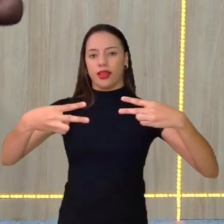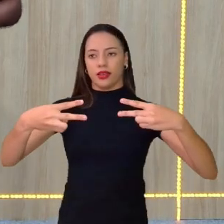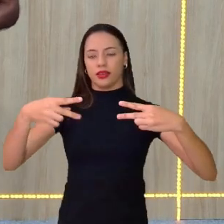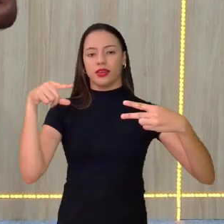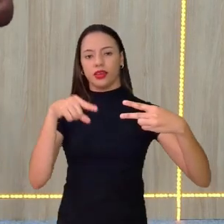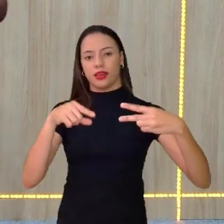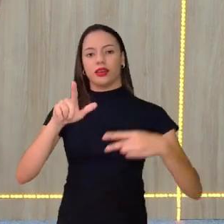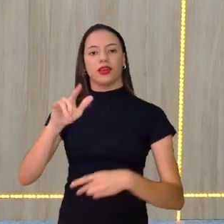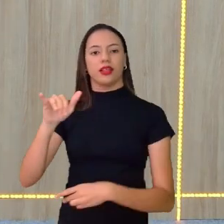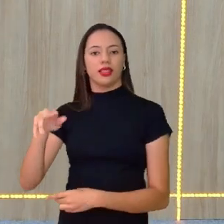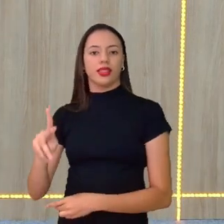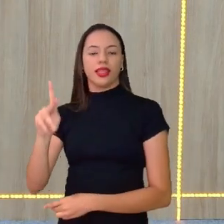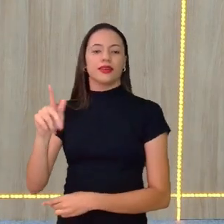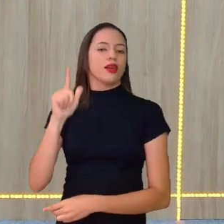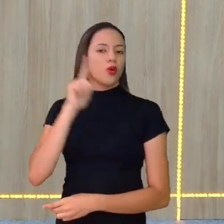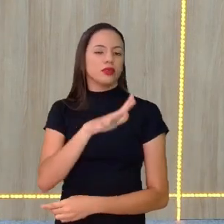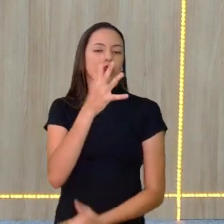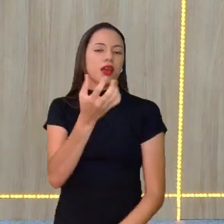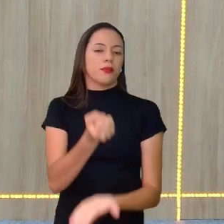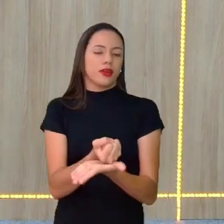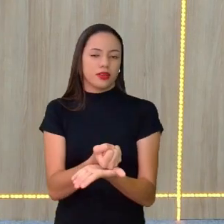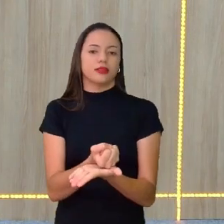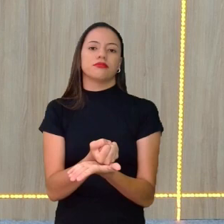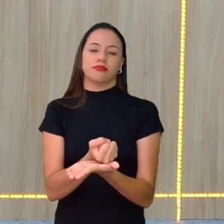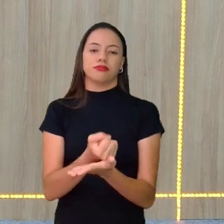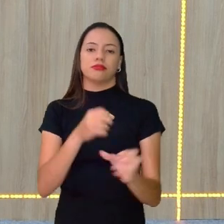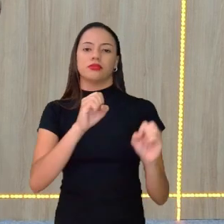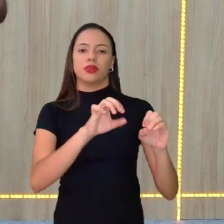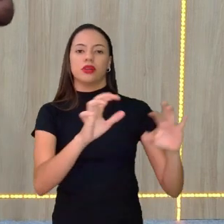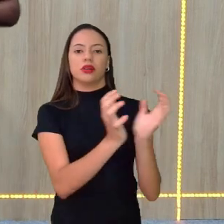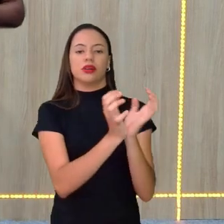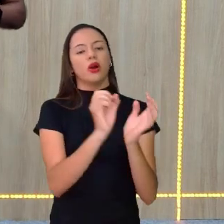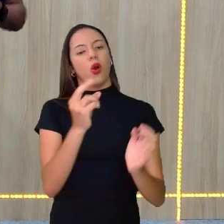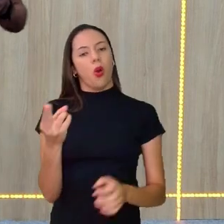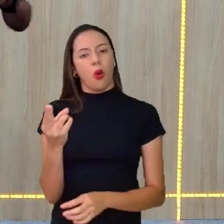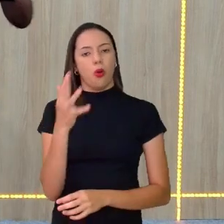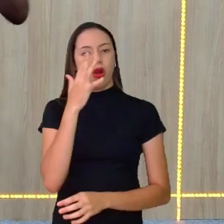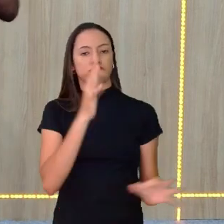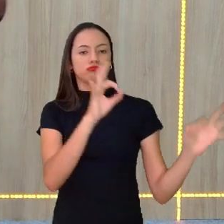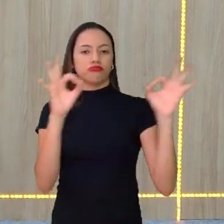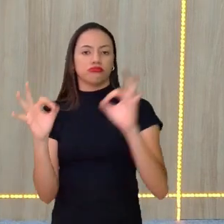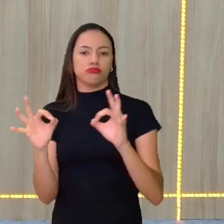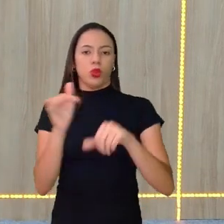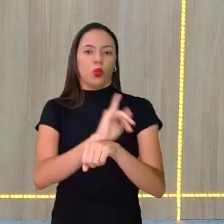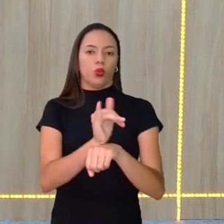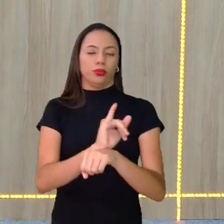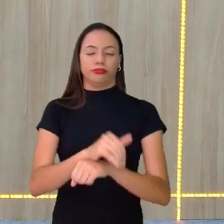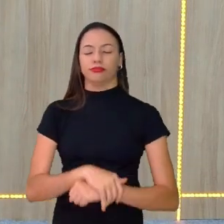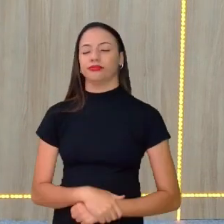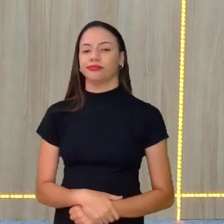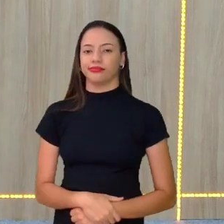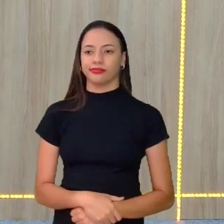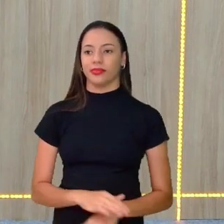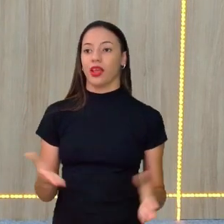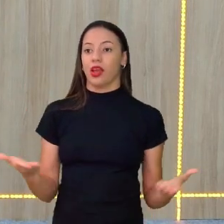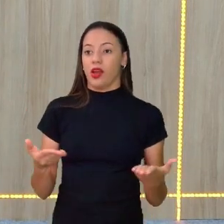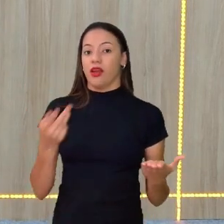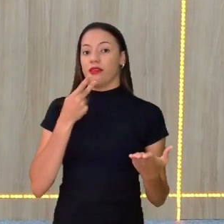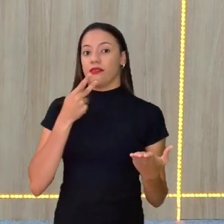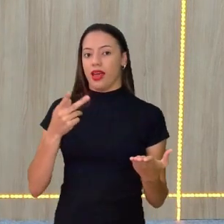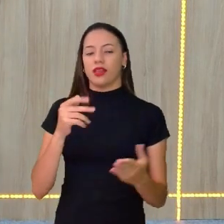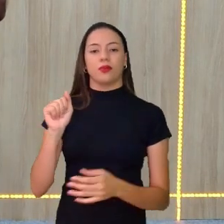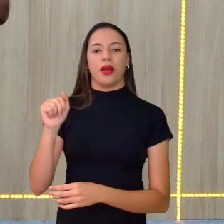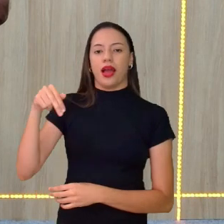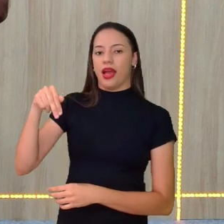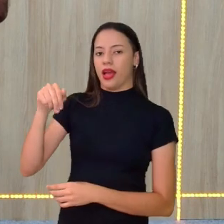baixar o aplicativo Educa Recife, ou também assistir aí via YouTube, sem problema nenhum, tá bom? E hoje a gente vai falar sobre